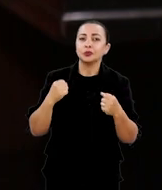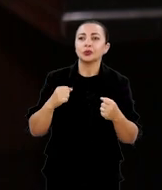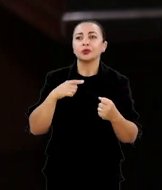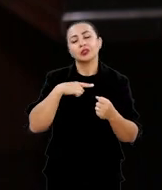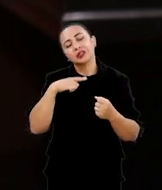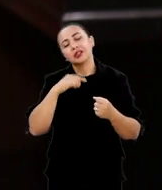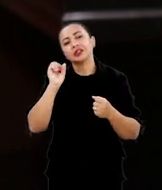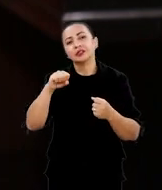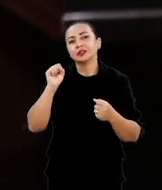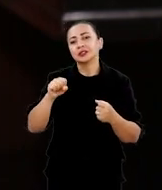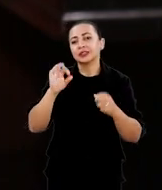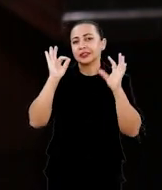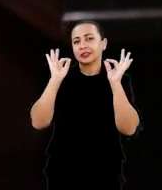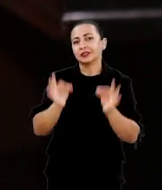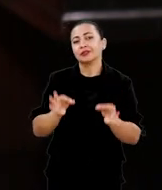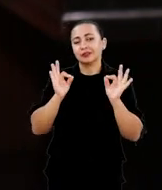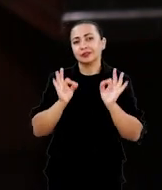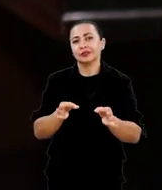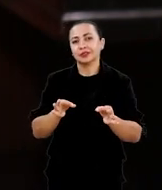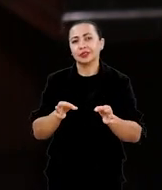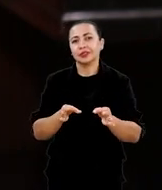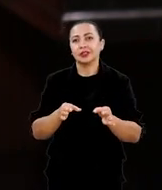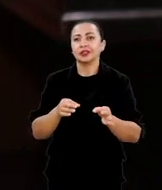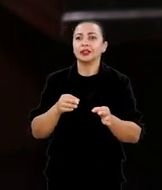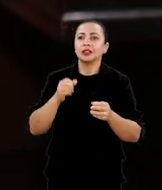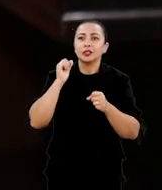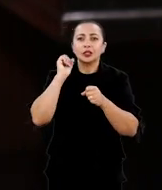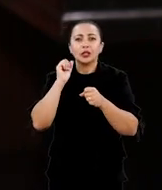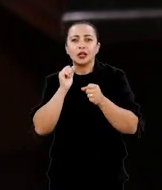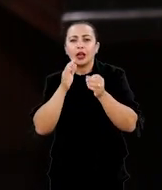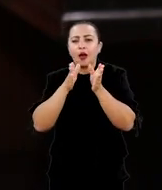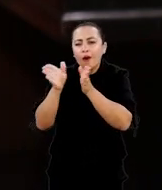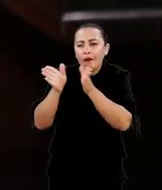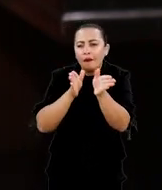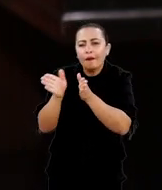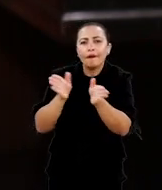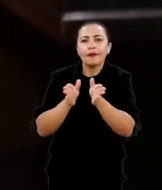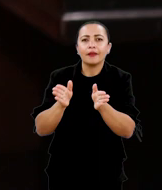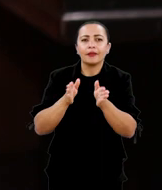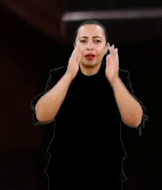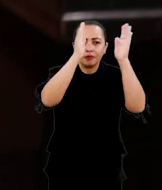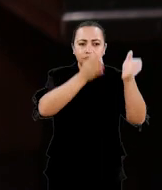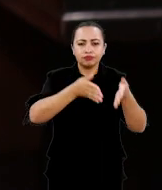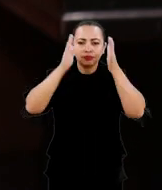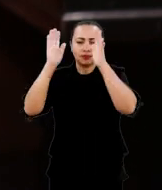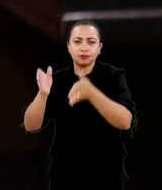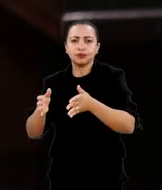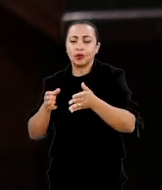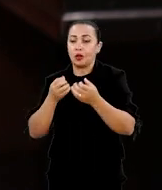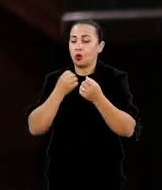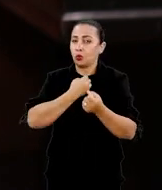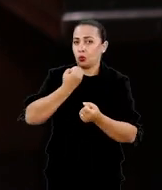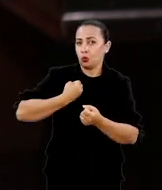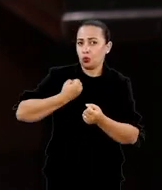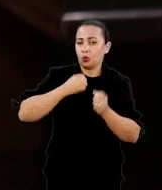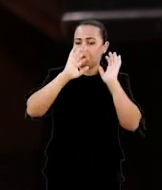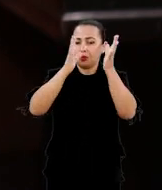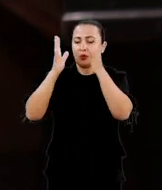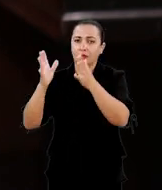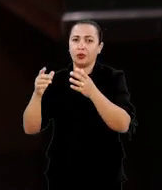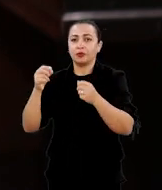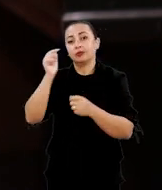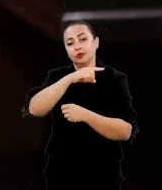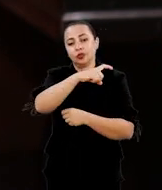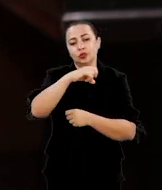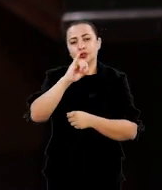possibilidade certa de de mudar o paradigma dos dados biográficos dele então hoje a gente tem condição